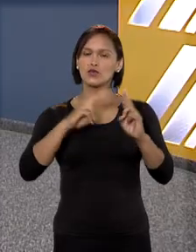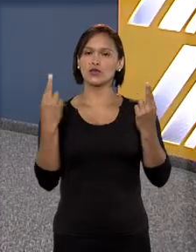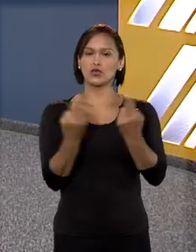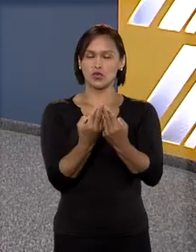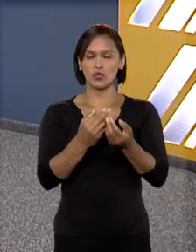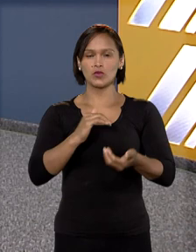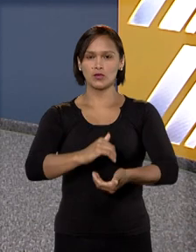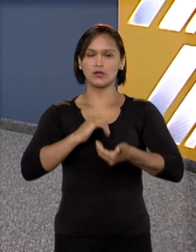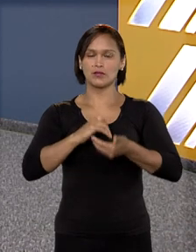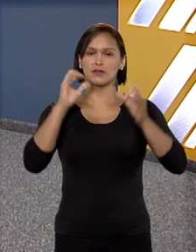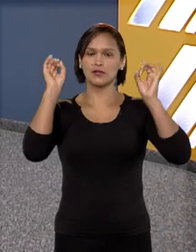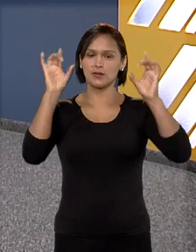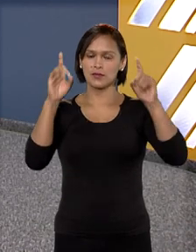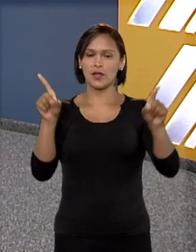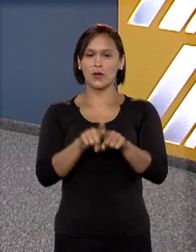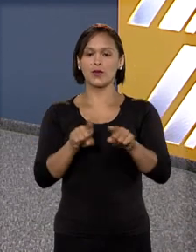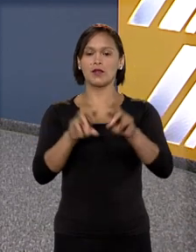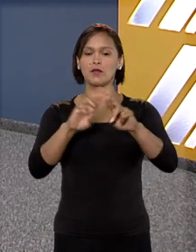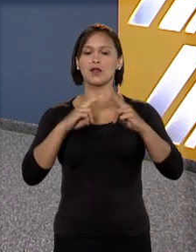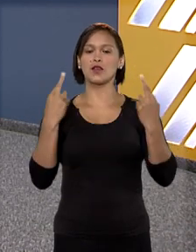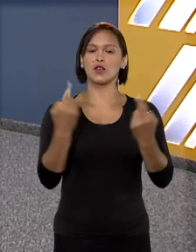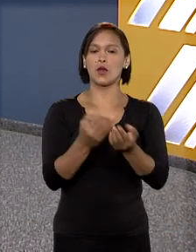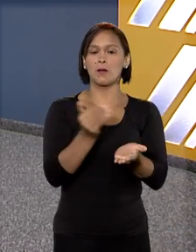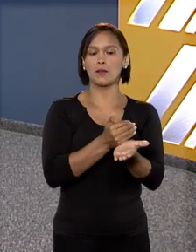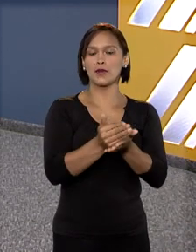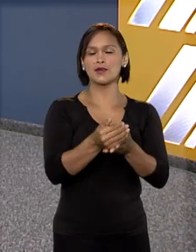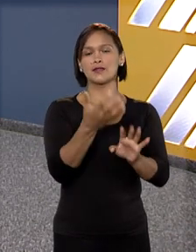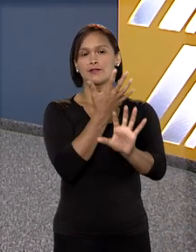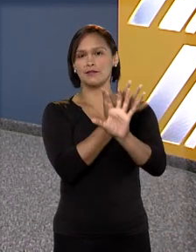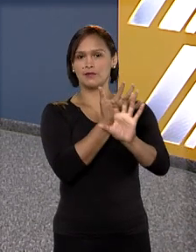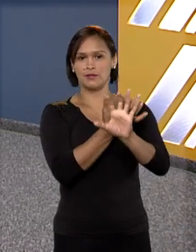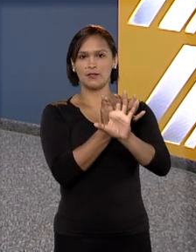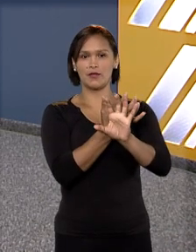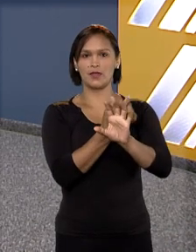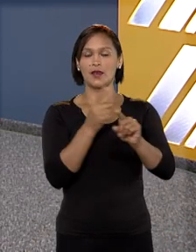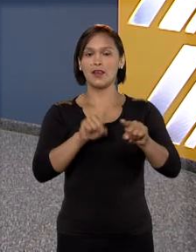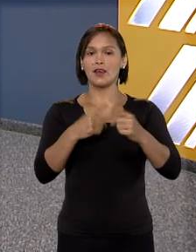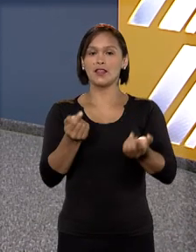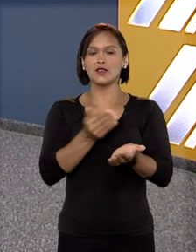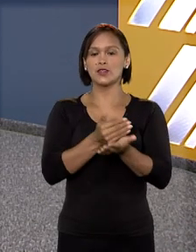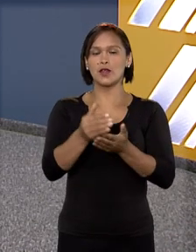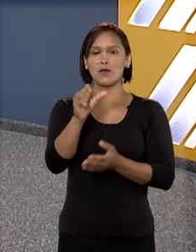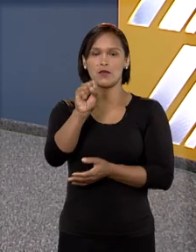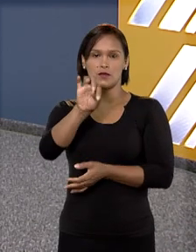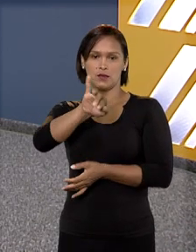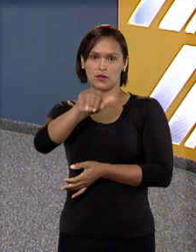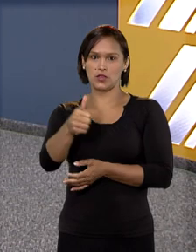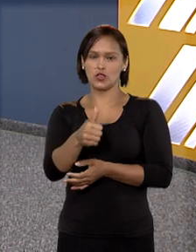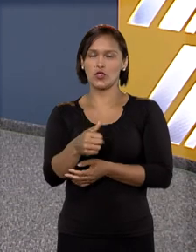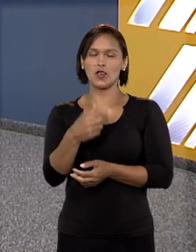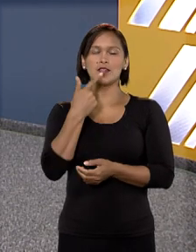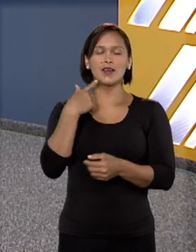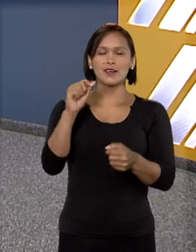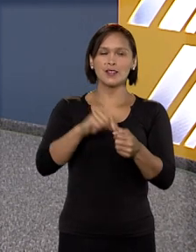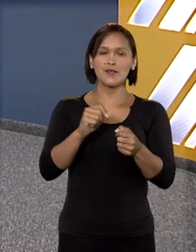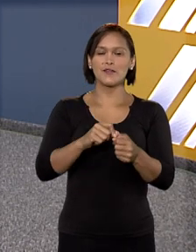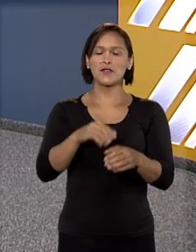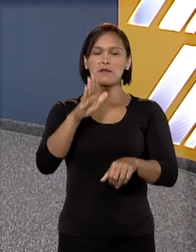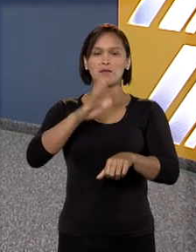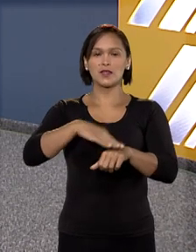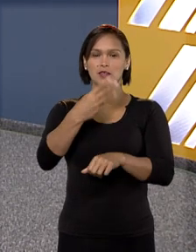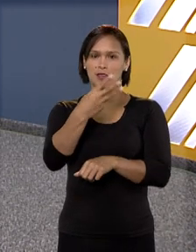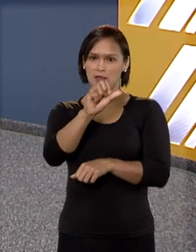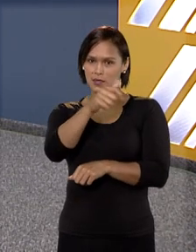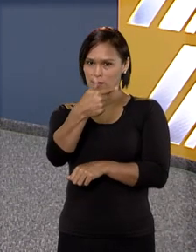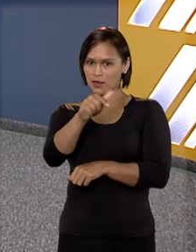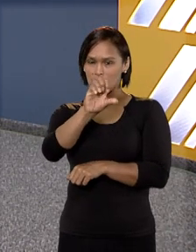sessões de julgamento da Corte Especial e das turmas passaram a ser virtuais. Desde então, o STJ já proferiu mais